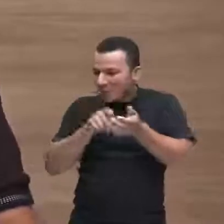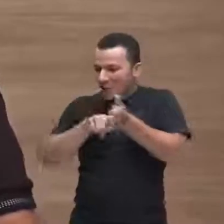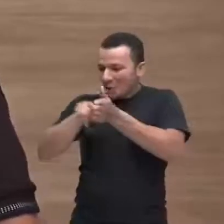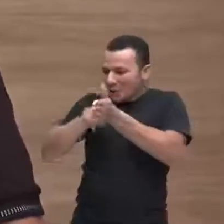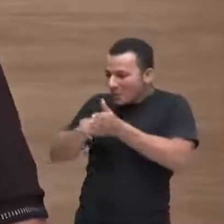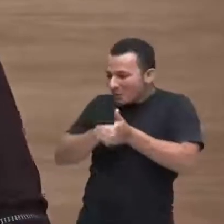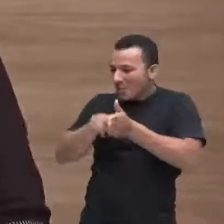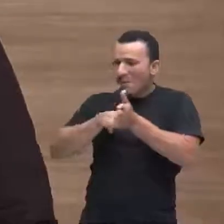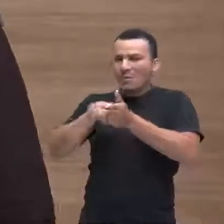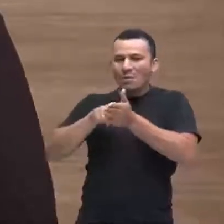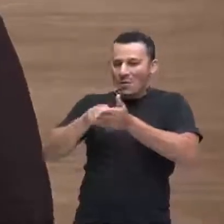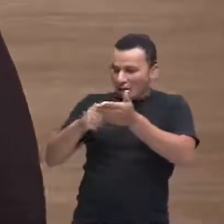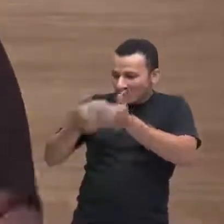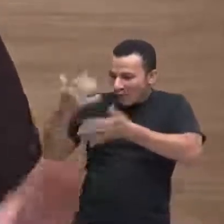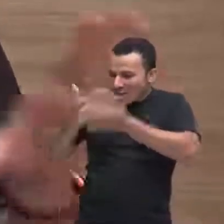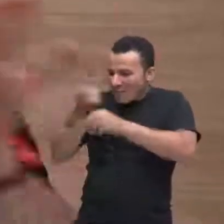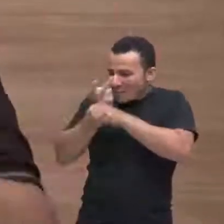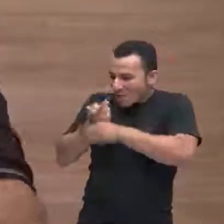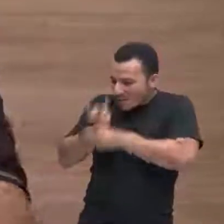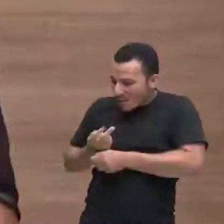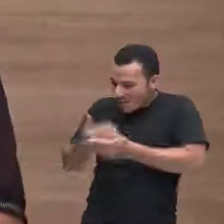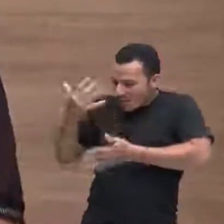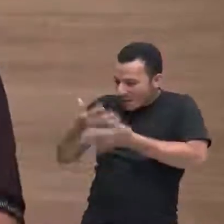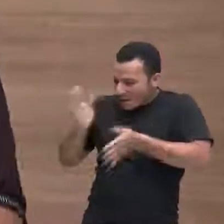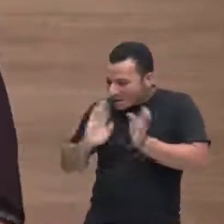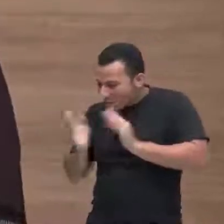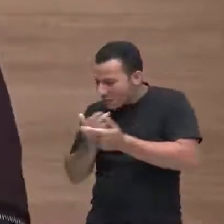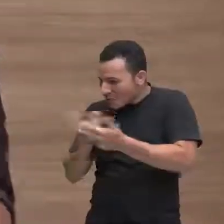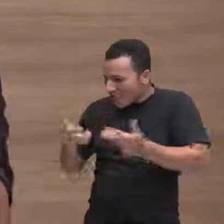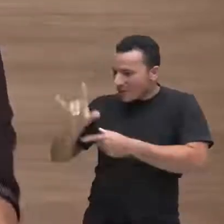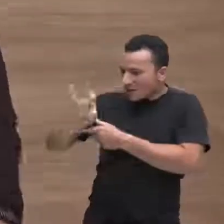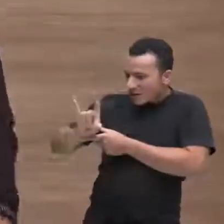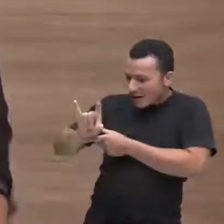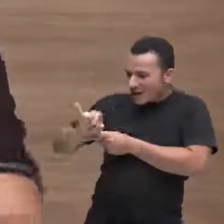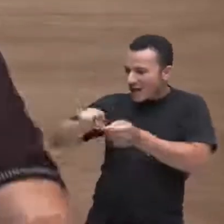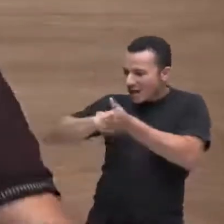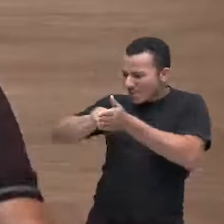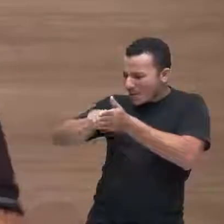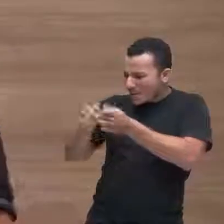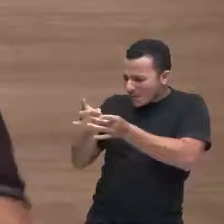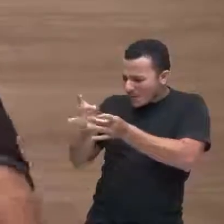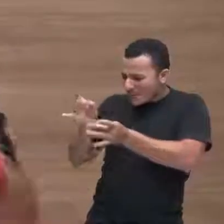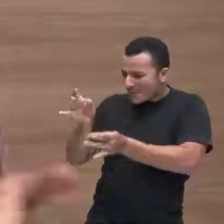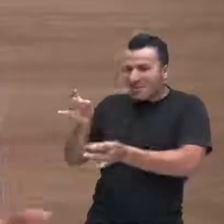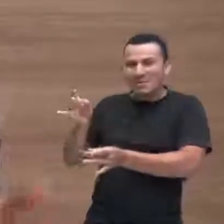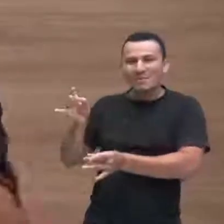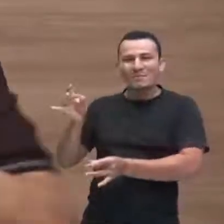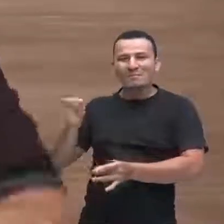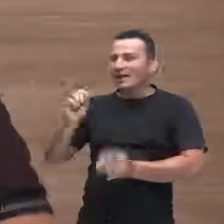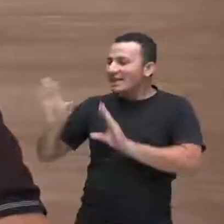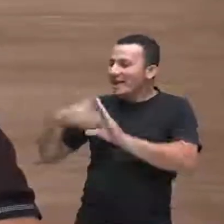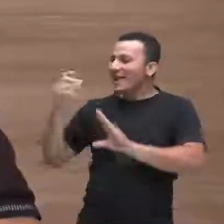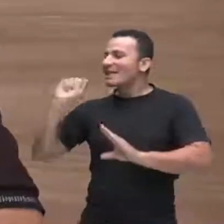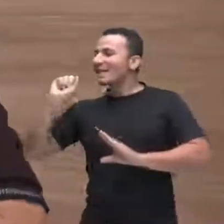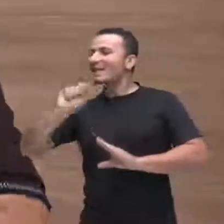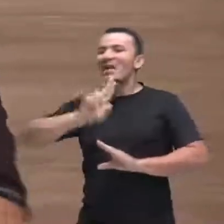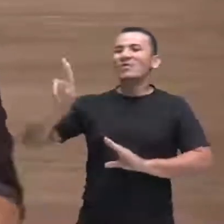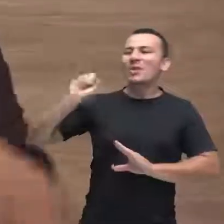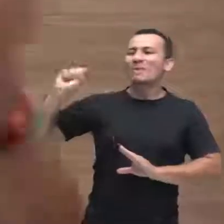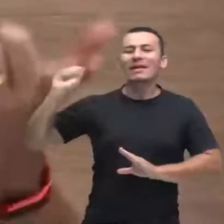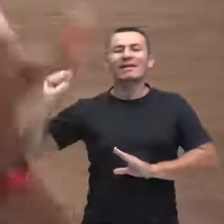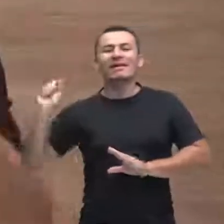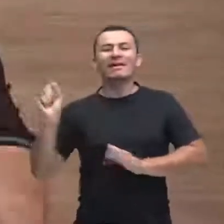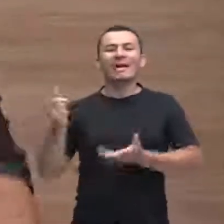página da outra pessoa ele está no instagram vasculhando o instagram quem foi que mandou mensagem quem deixou de mandar